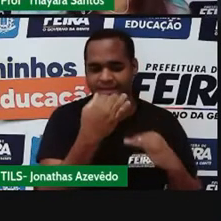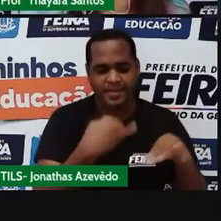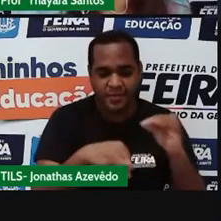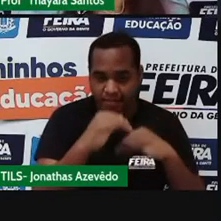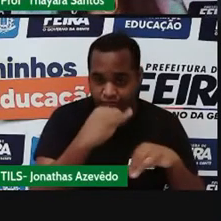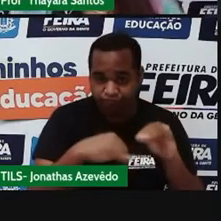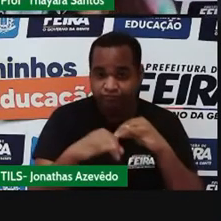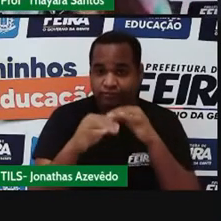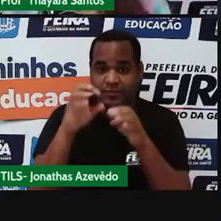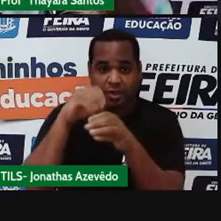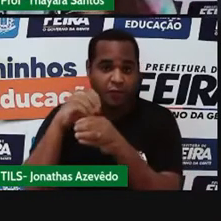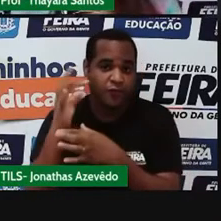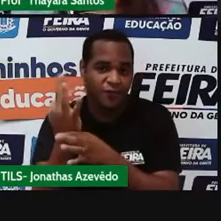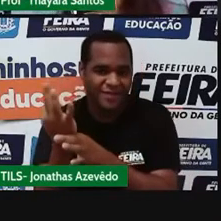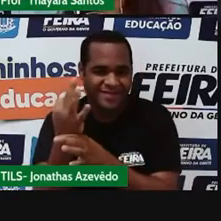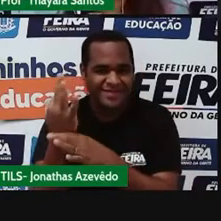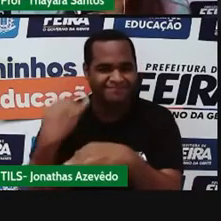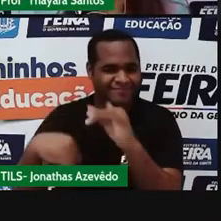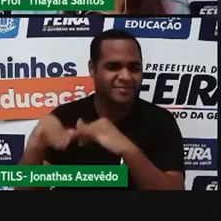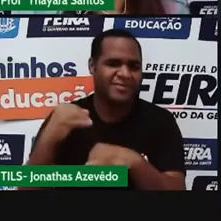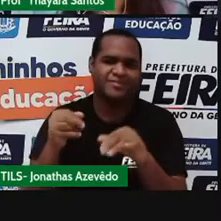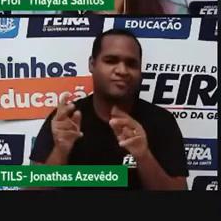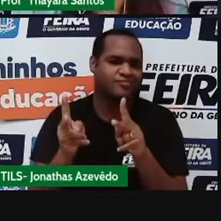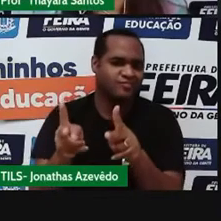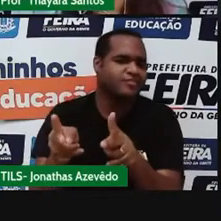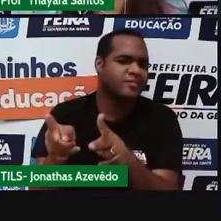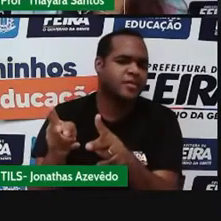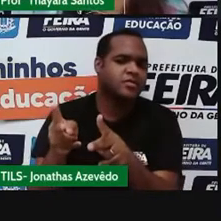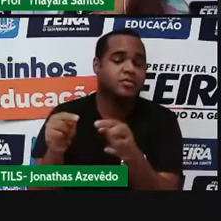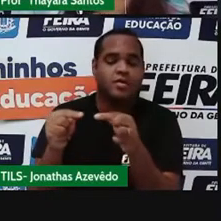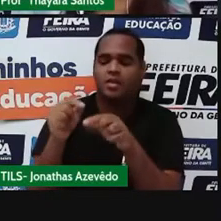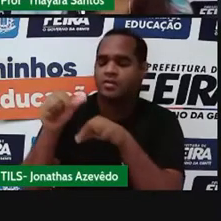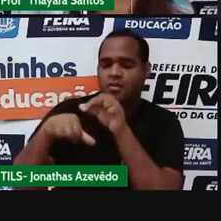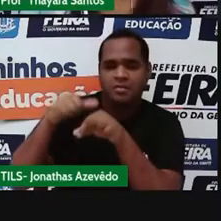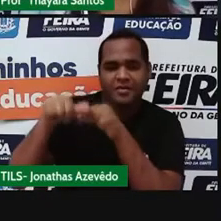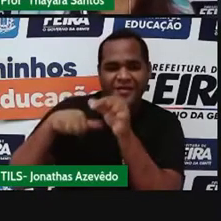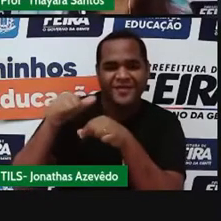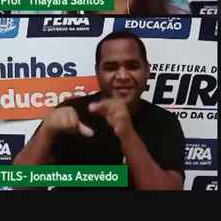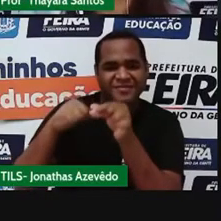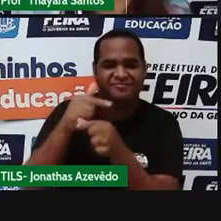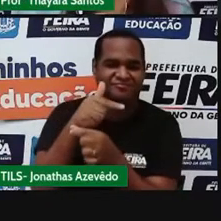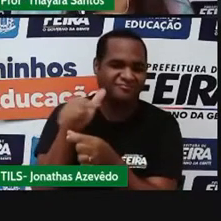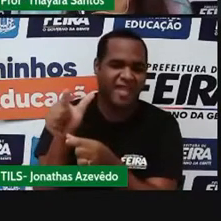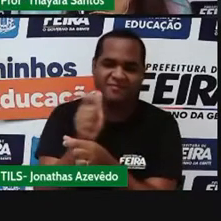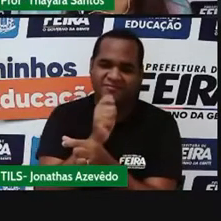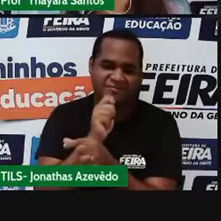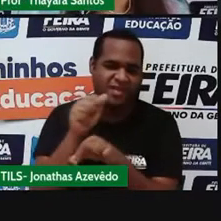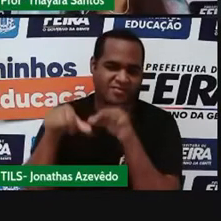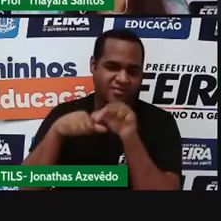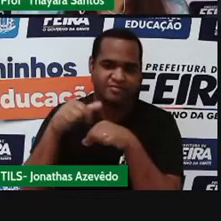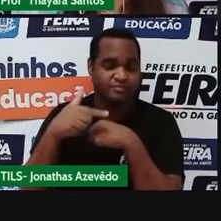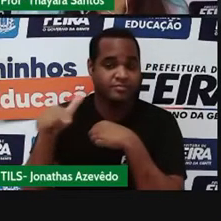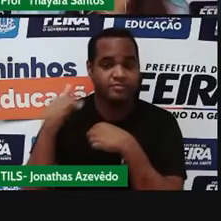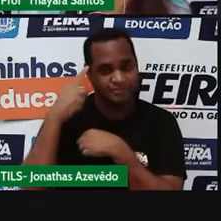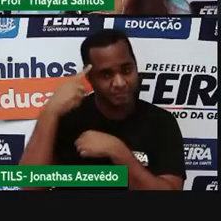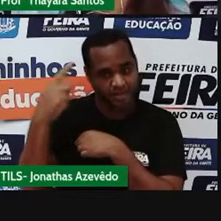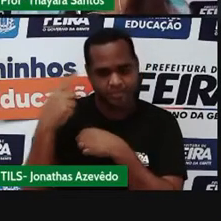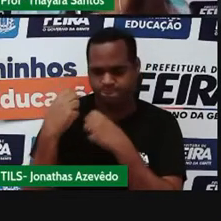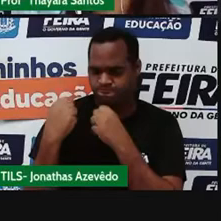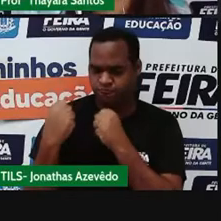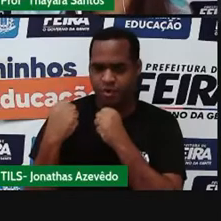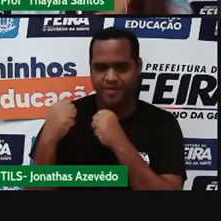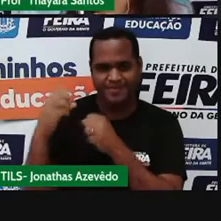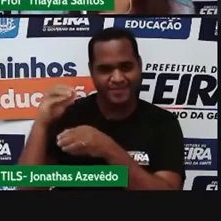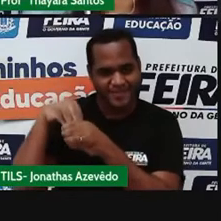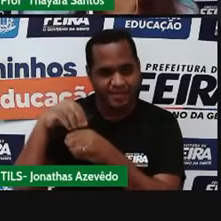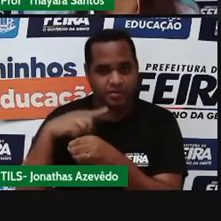propriedades físicas e químicas constantes. Isso quer dizer que elas não se alteram, Não se modificam. Pode ser a pressão, a